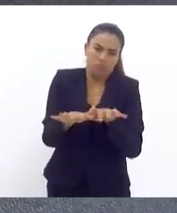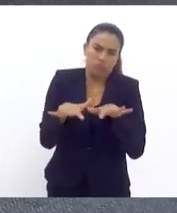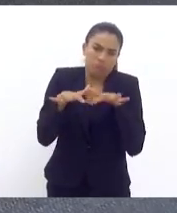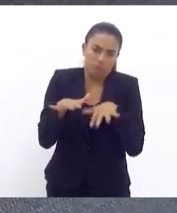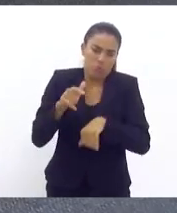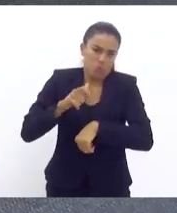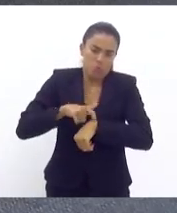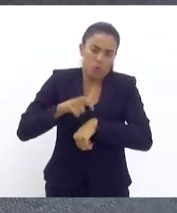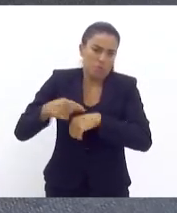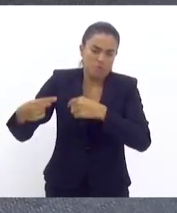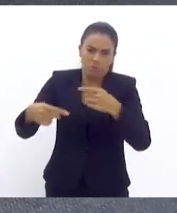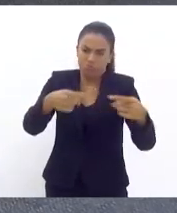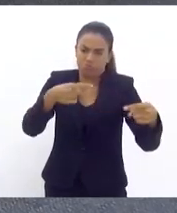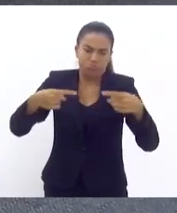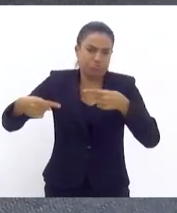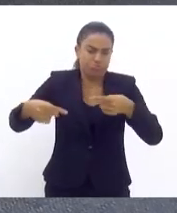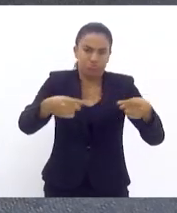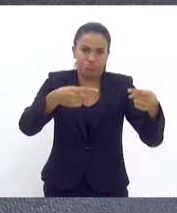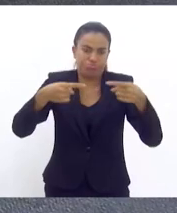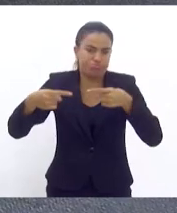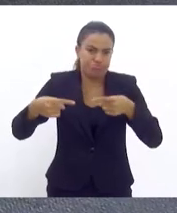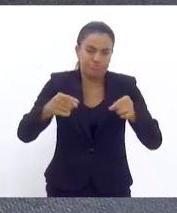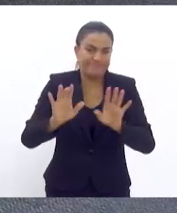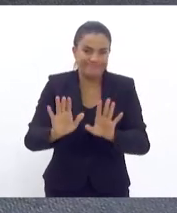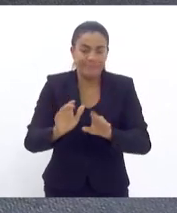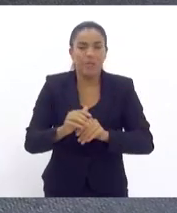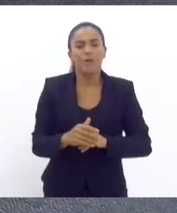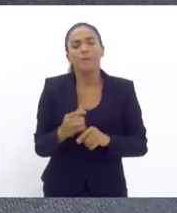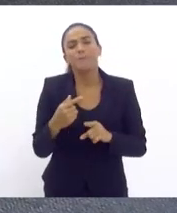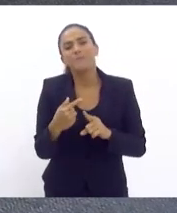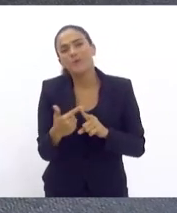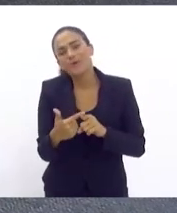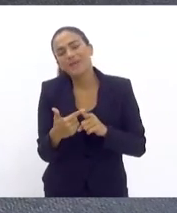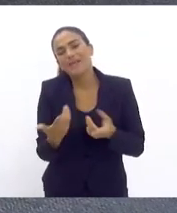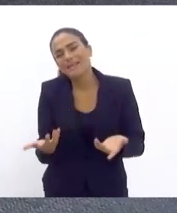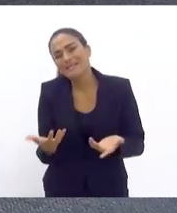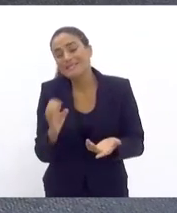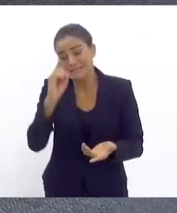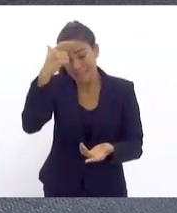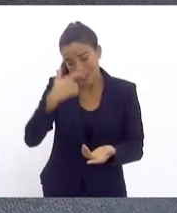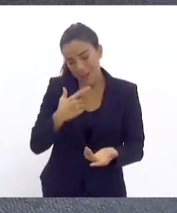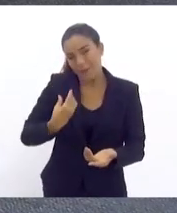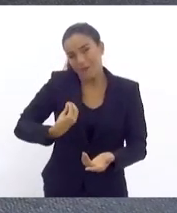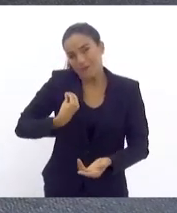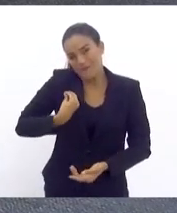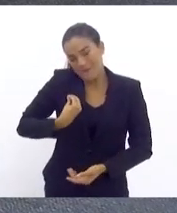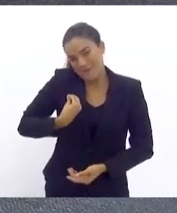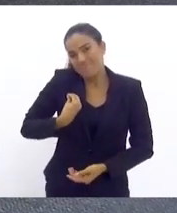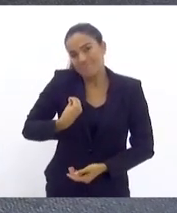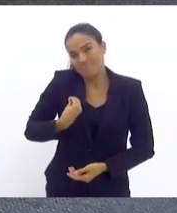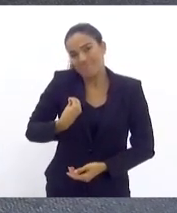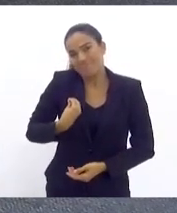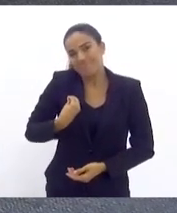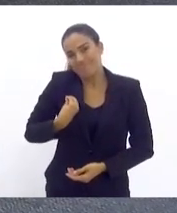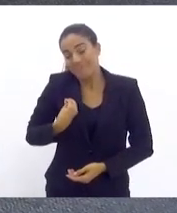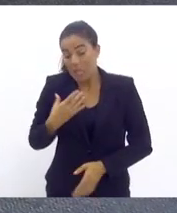momento dessa discussão, porque, se aquilo estivesse, teria